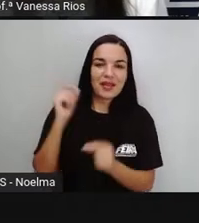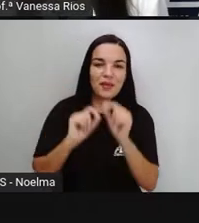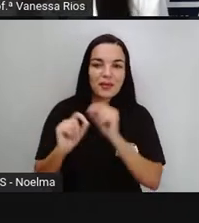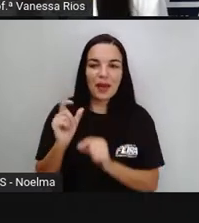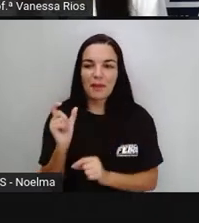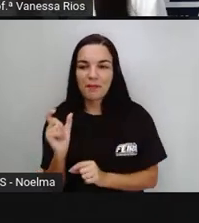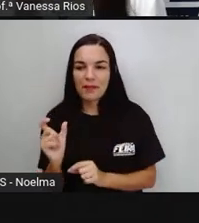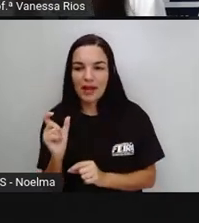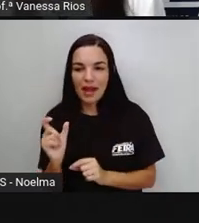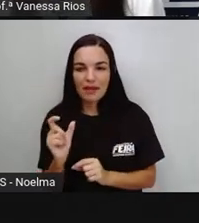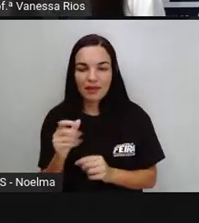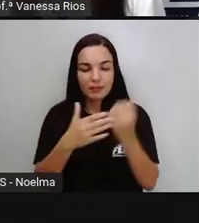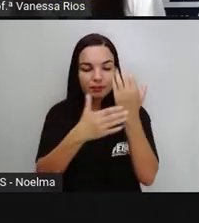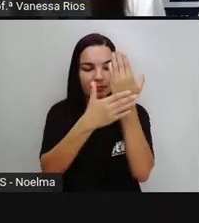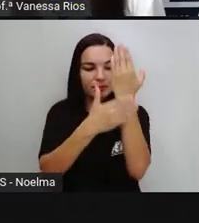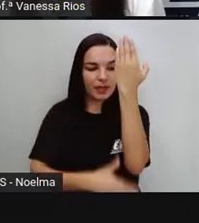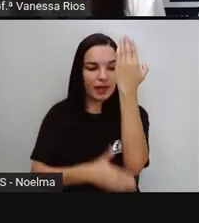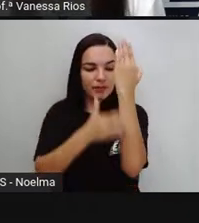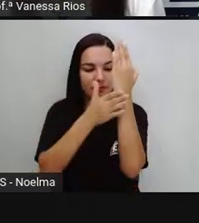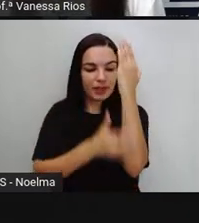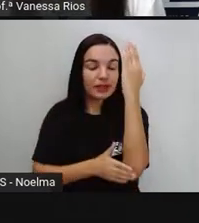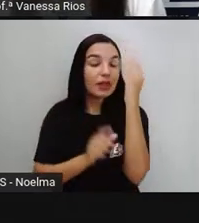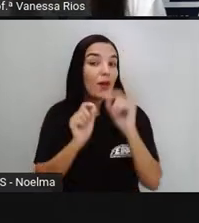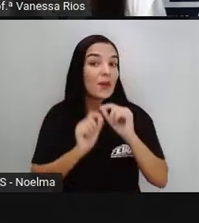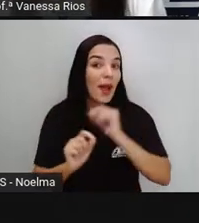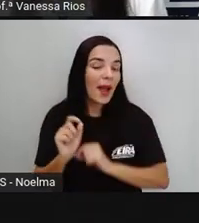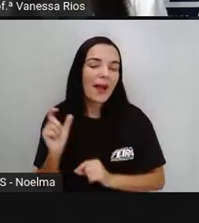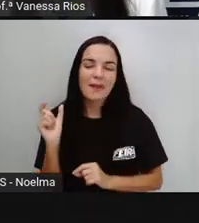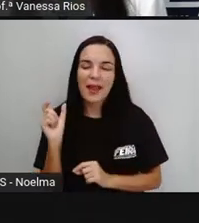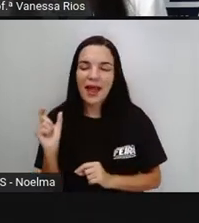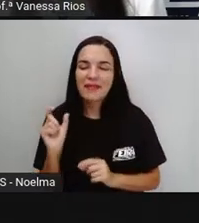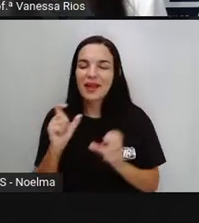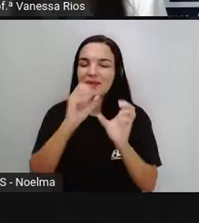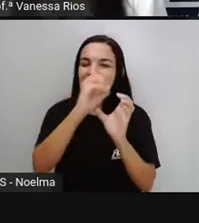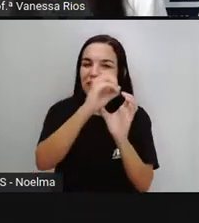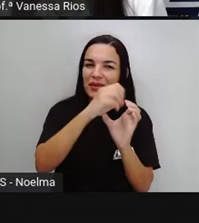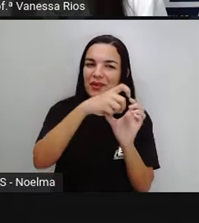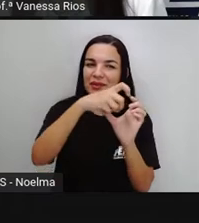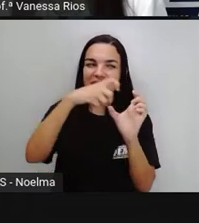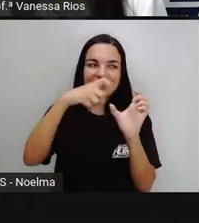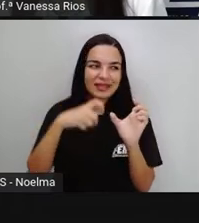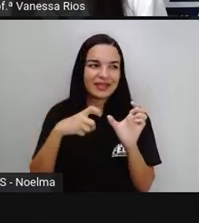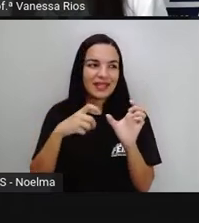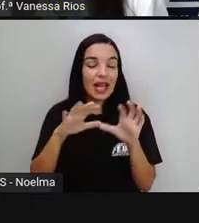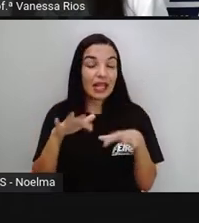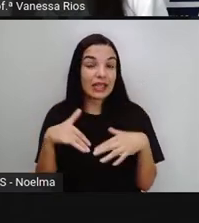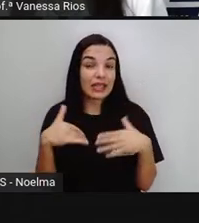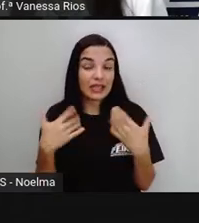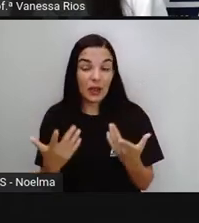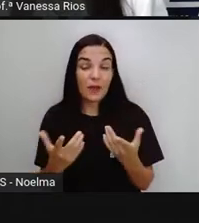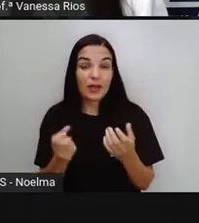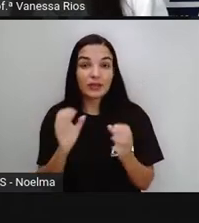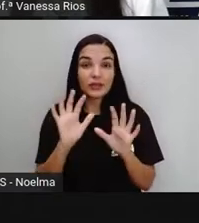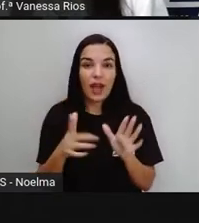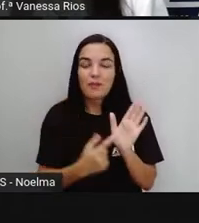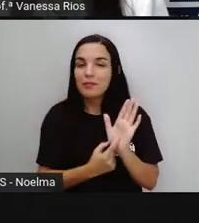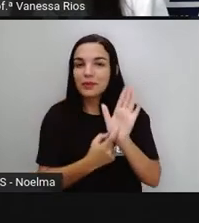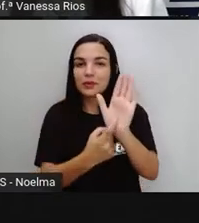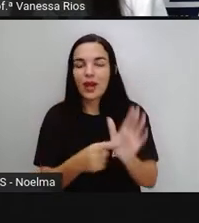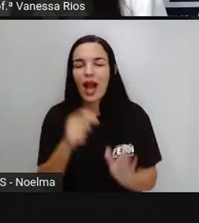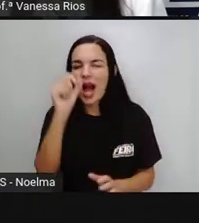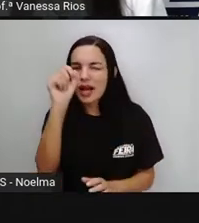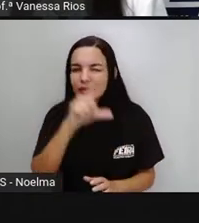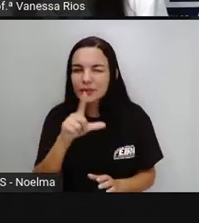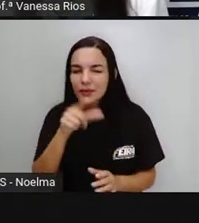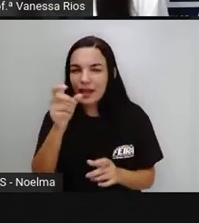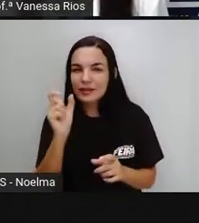abacaxi é uma palavra oxítona. A Pro até destacou aí a palavra, é a sílaba tônica na